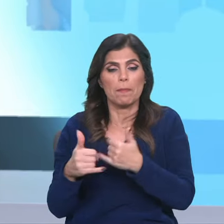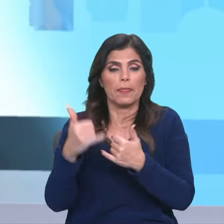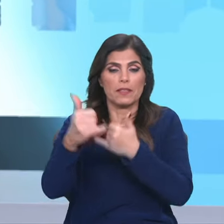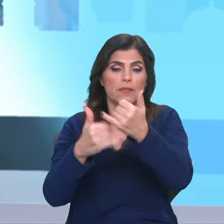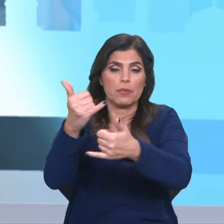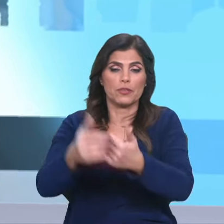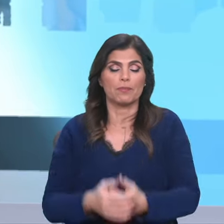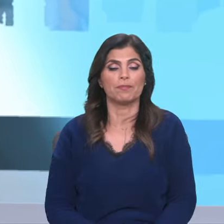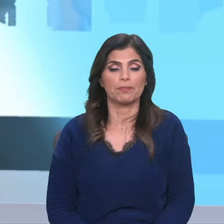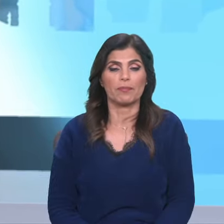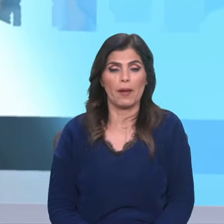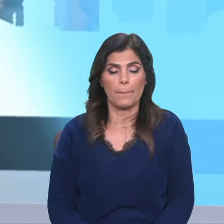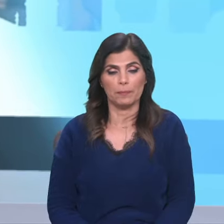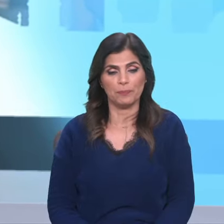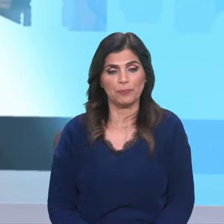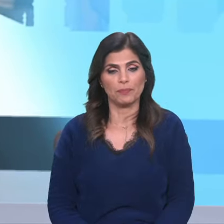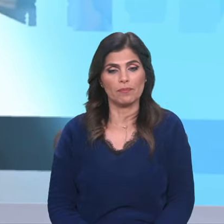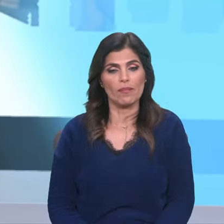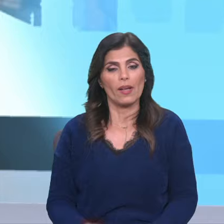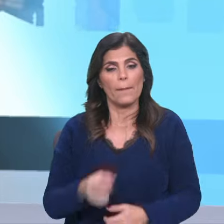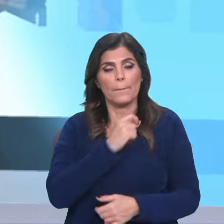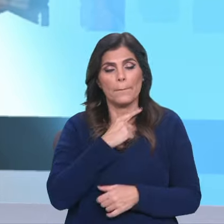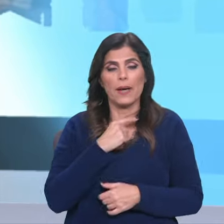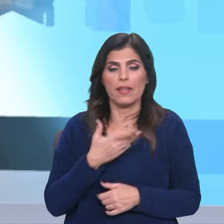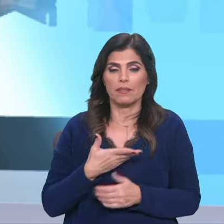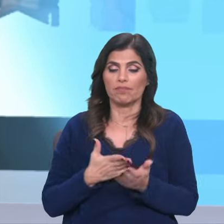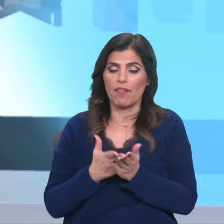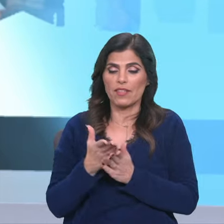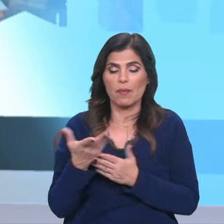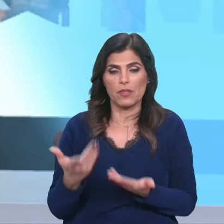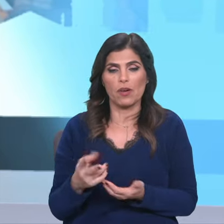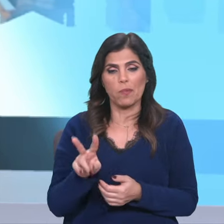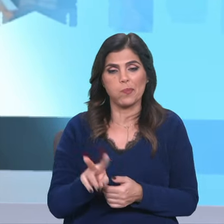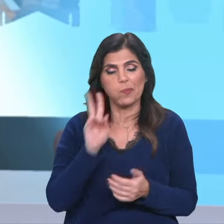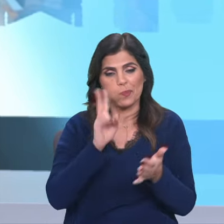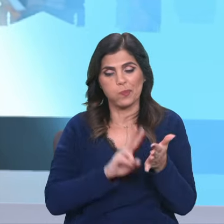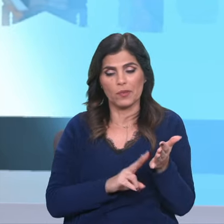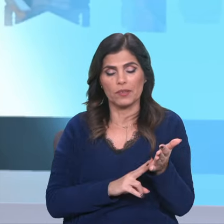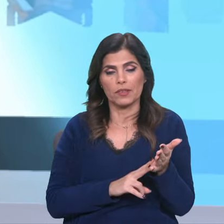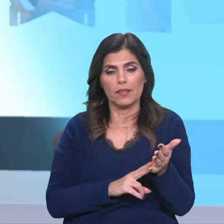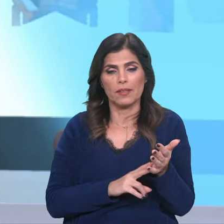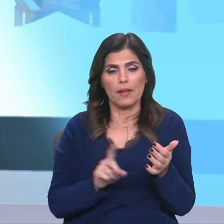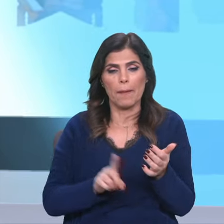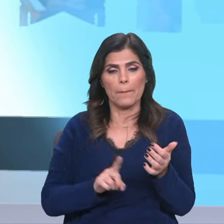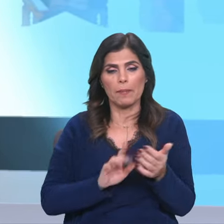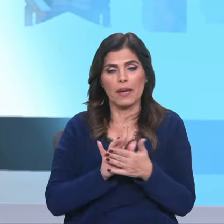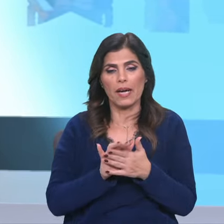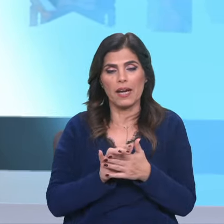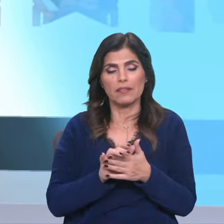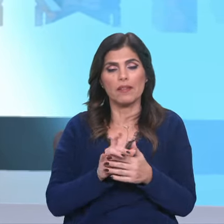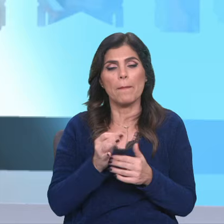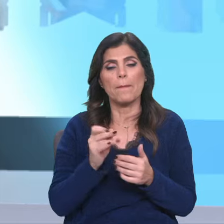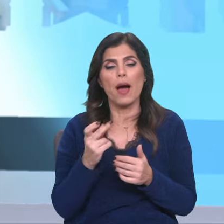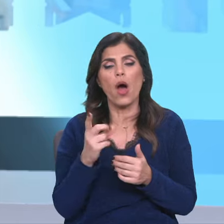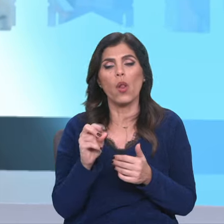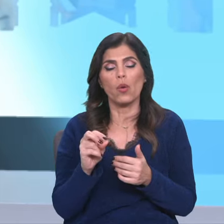se seguirão. Padre Domingos, avançamos para a segunda leitura da primeira carta de Paulo aos Coríntios.